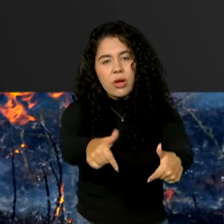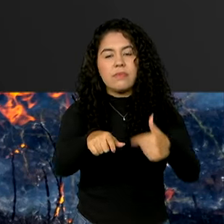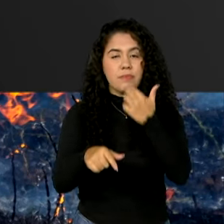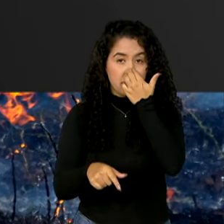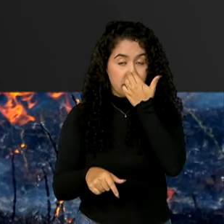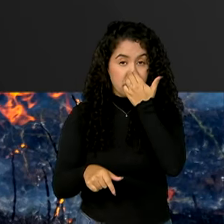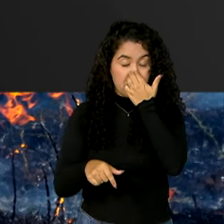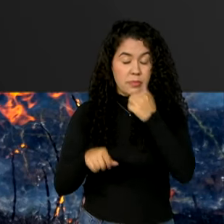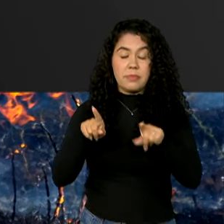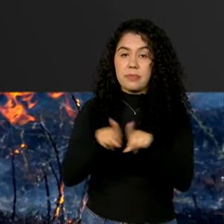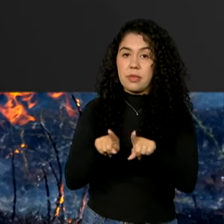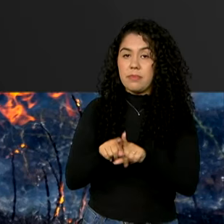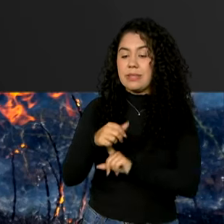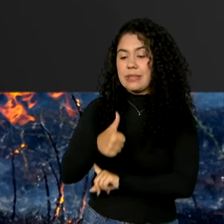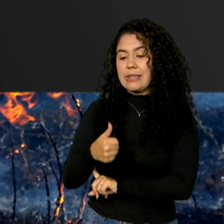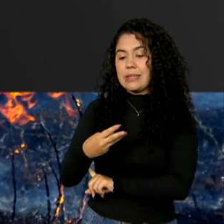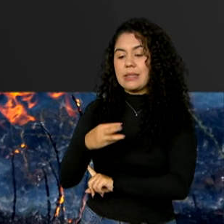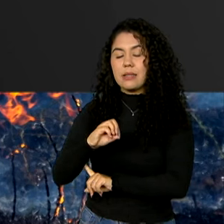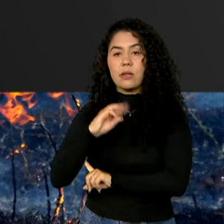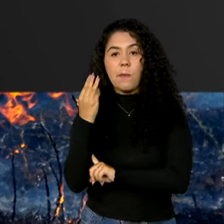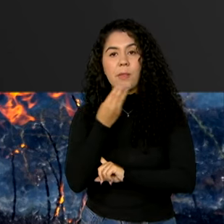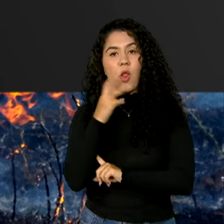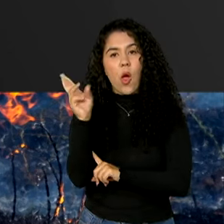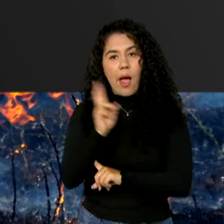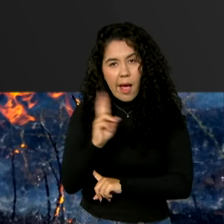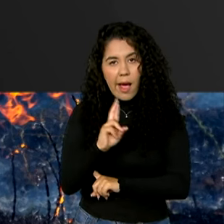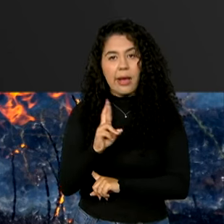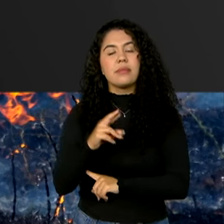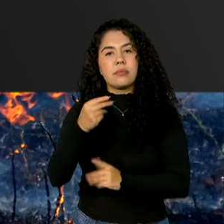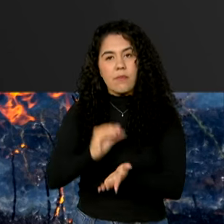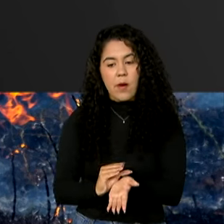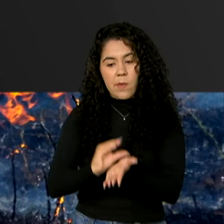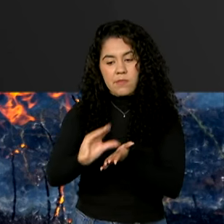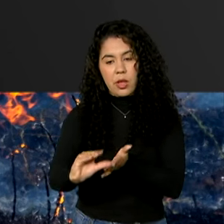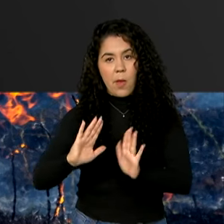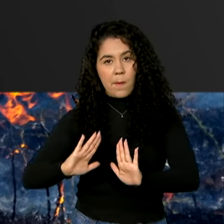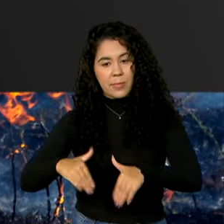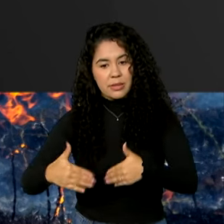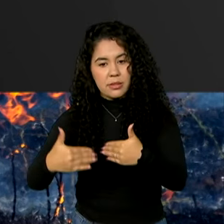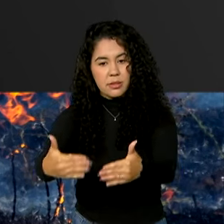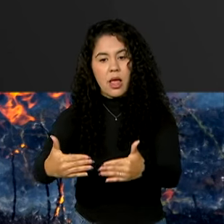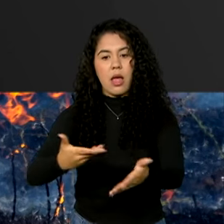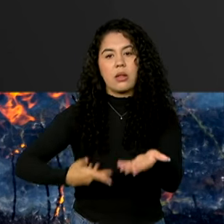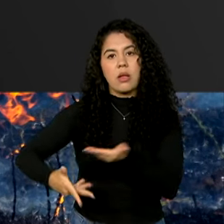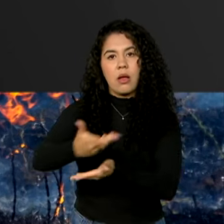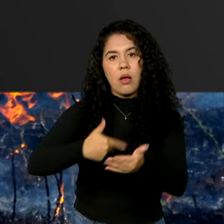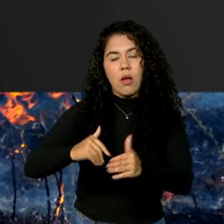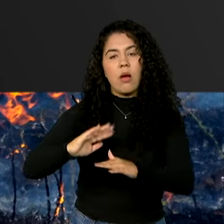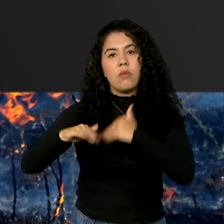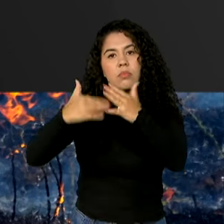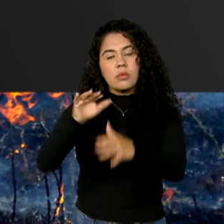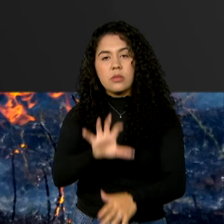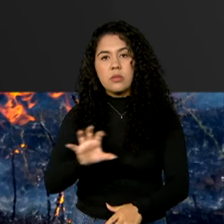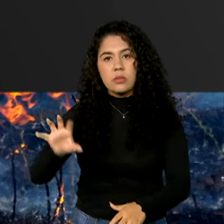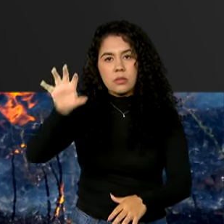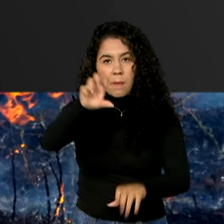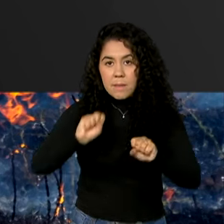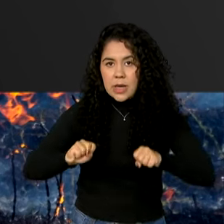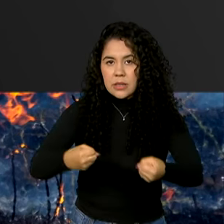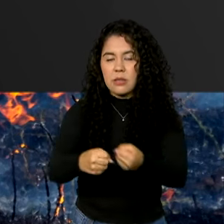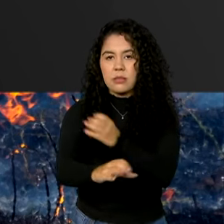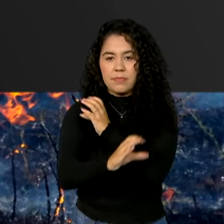Outros 130 milhões serão repassados ao Ministério da Integração e do Desenvolvimento Regional para ações de defesa civil.